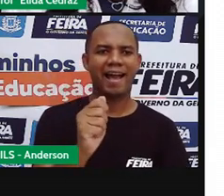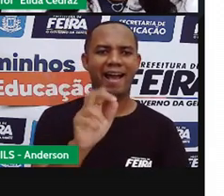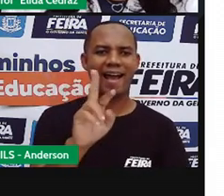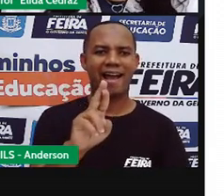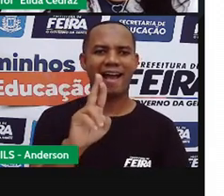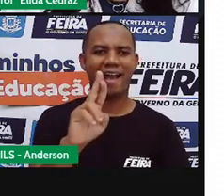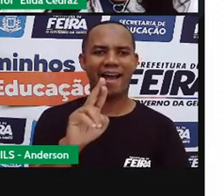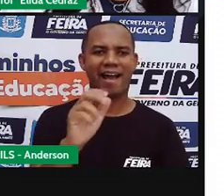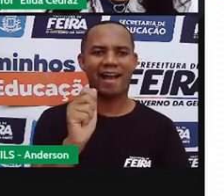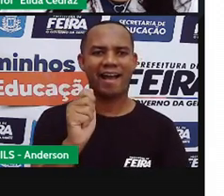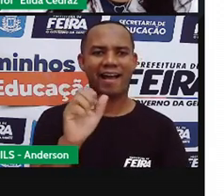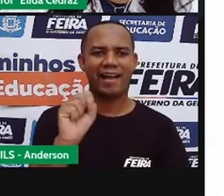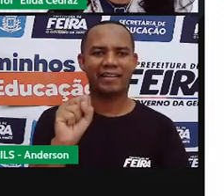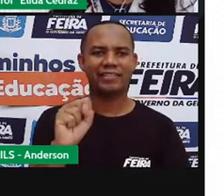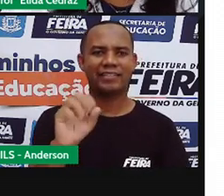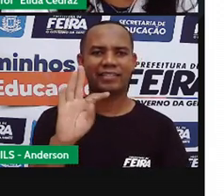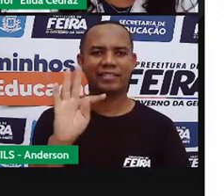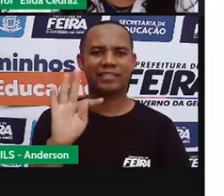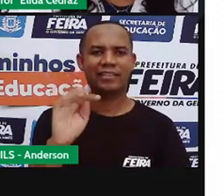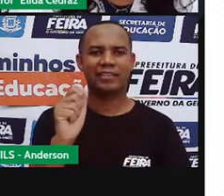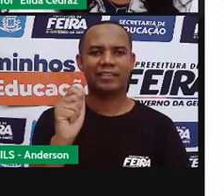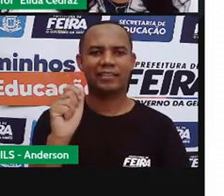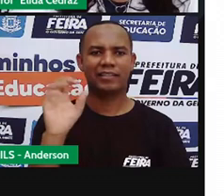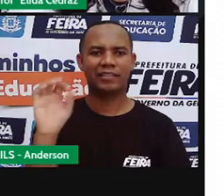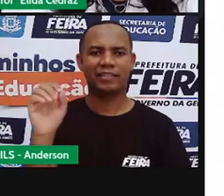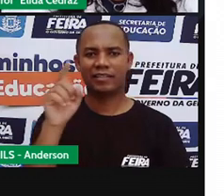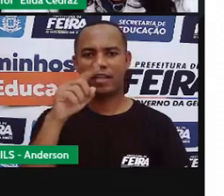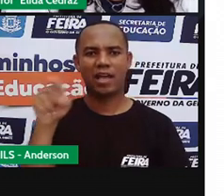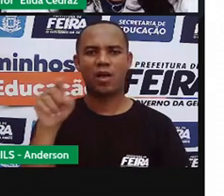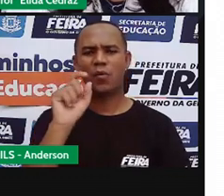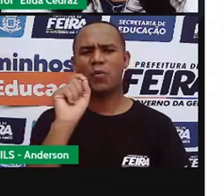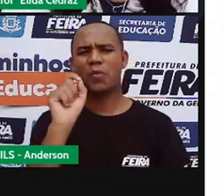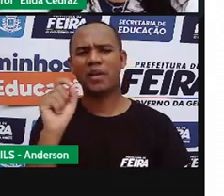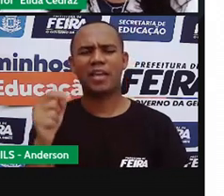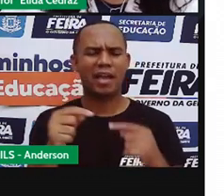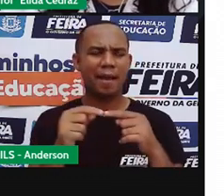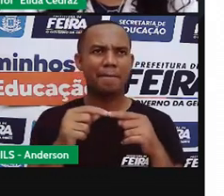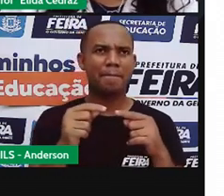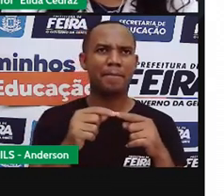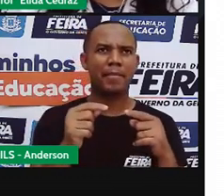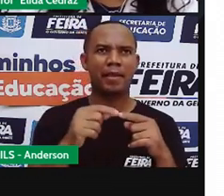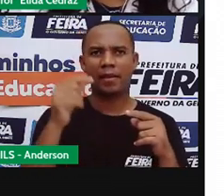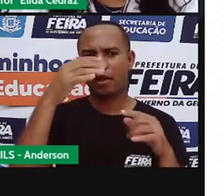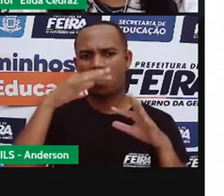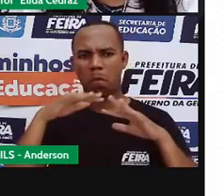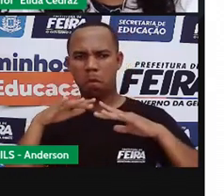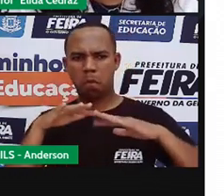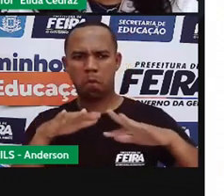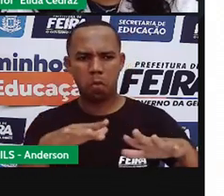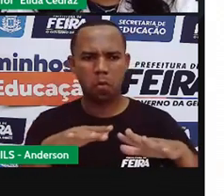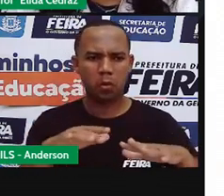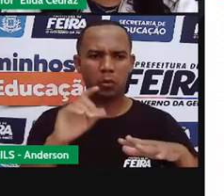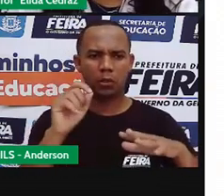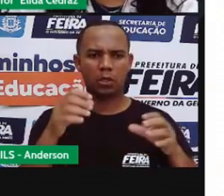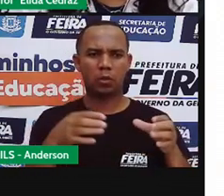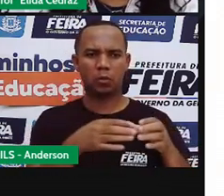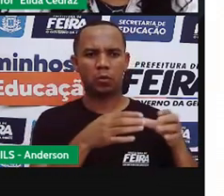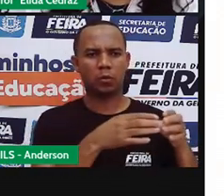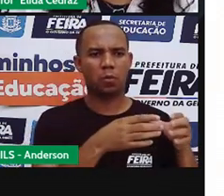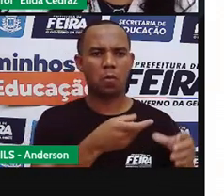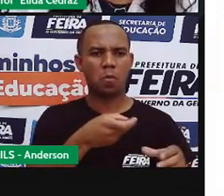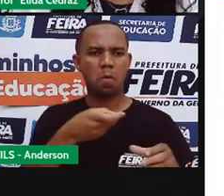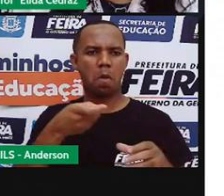um grupo de arrasteiras vai às ruas e faz uma rastão de assalto.